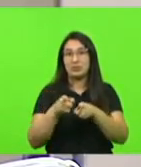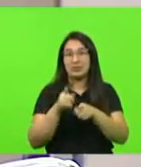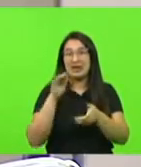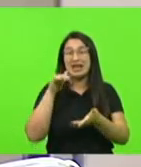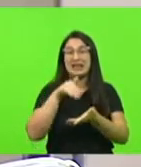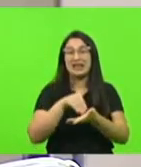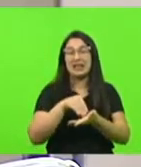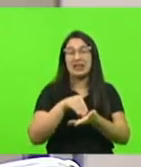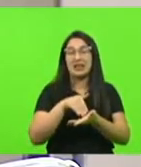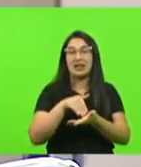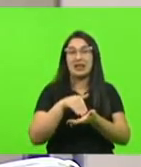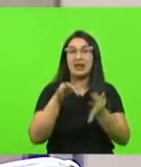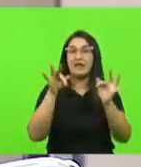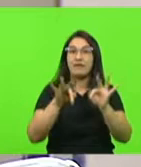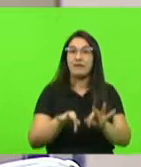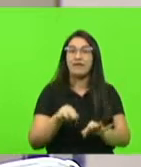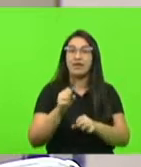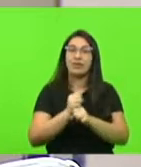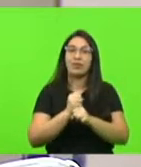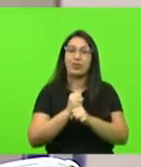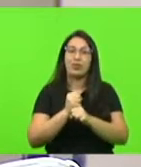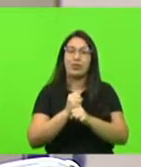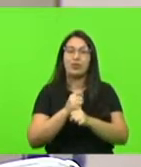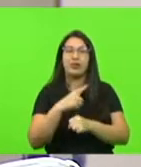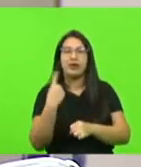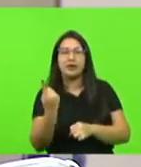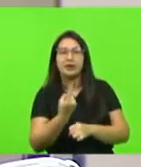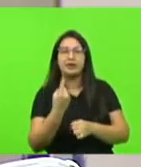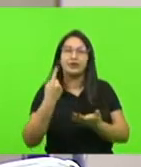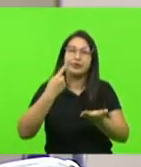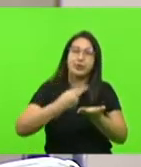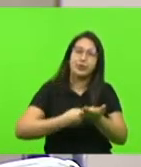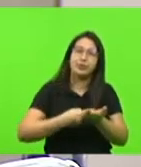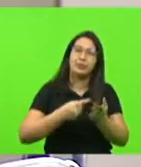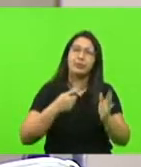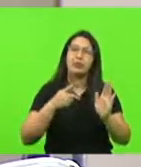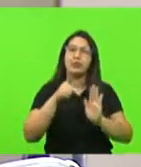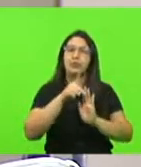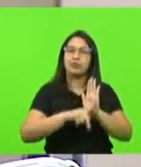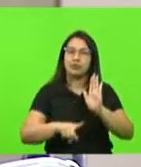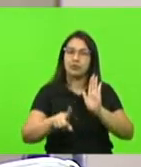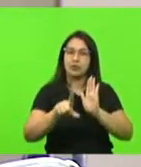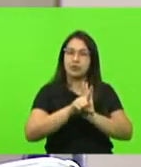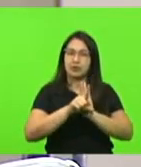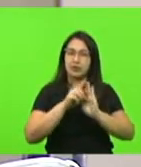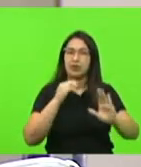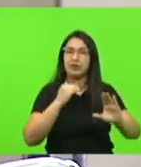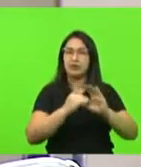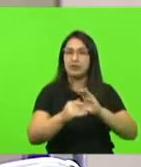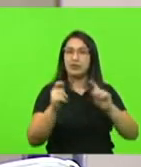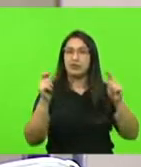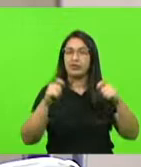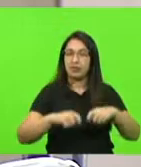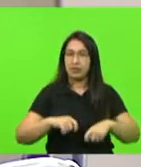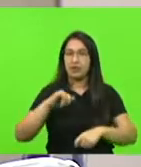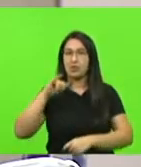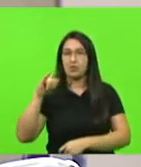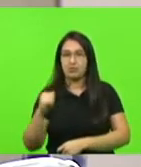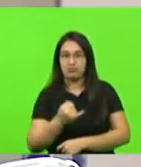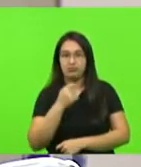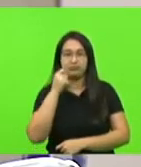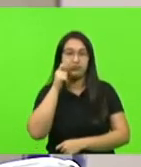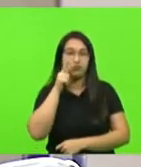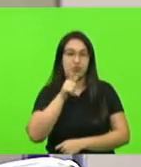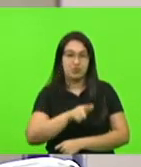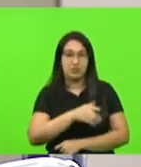Então, o que nós estamos construindo é o governador agora encaminhar um projeto de lei para cá, dando a oportunidade para que vocês